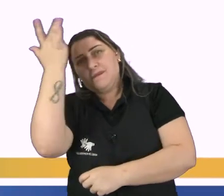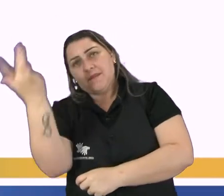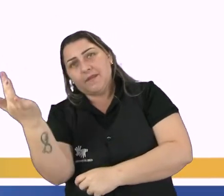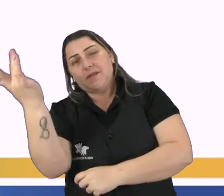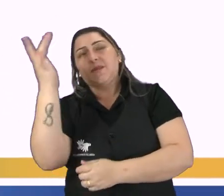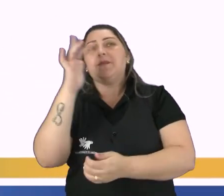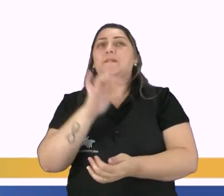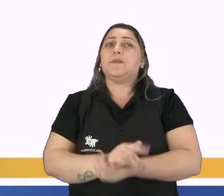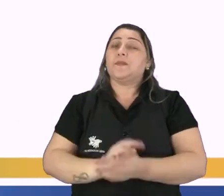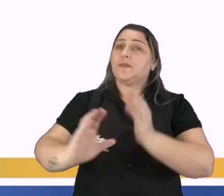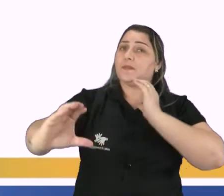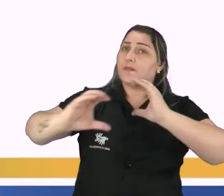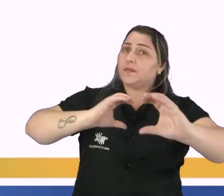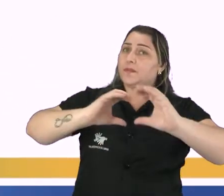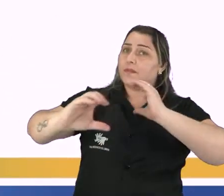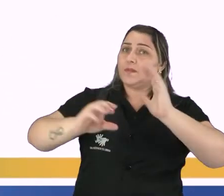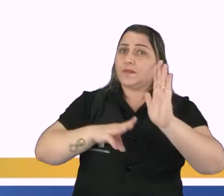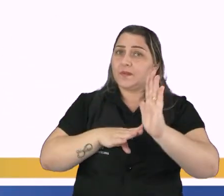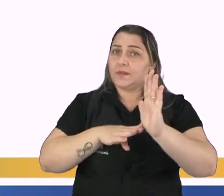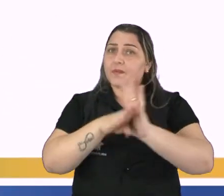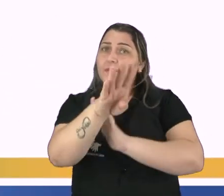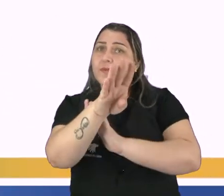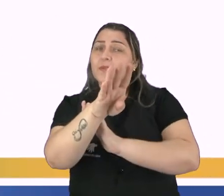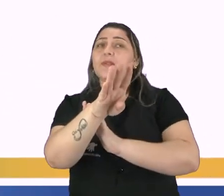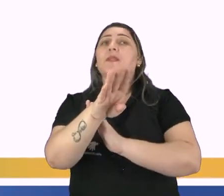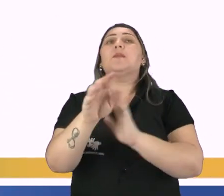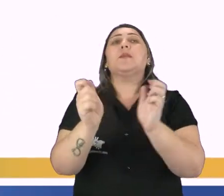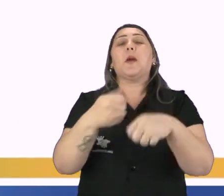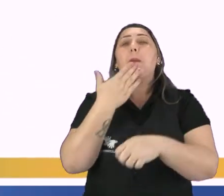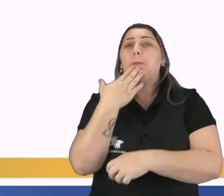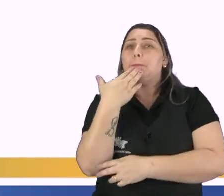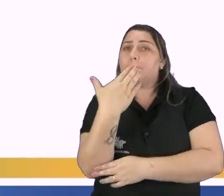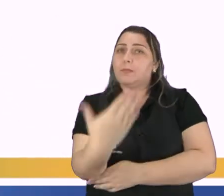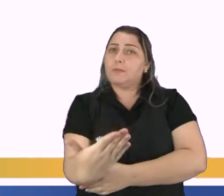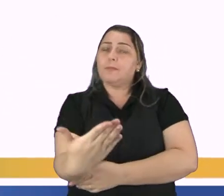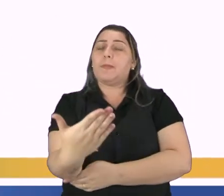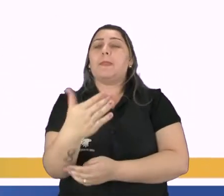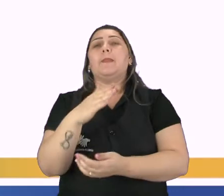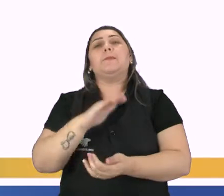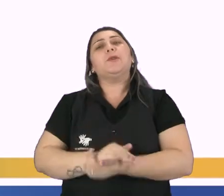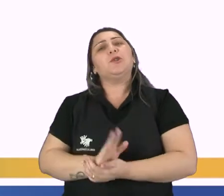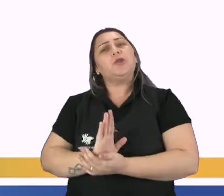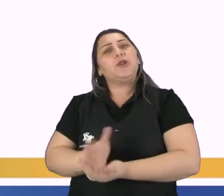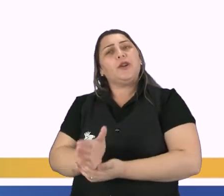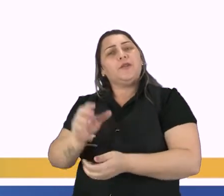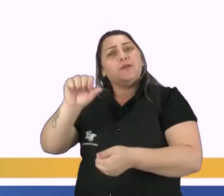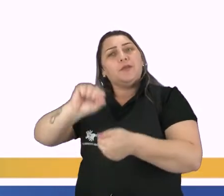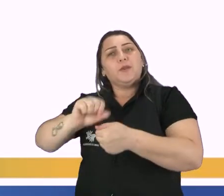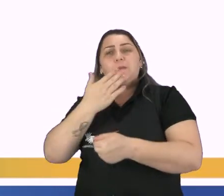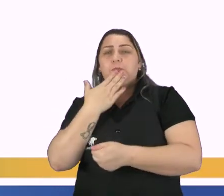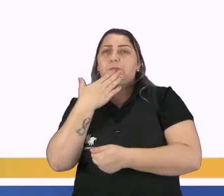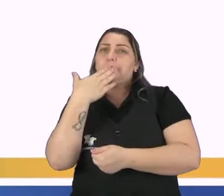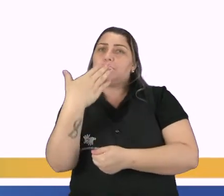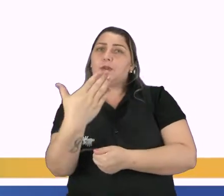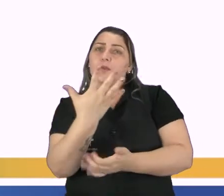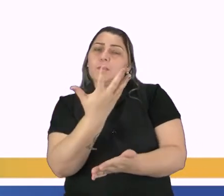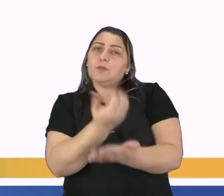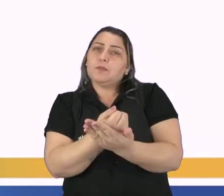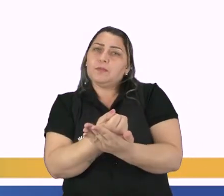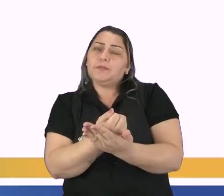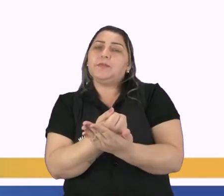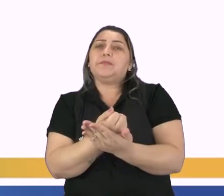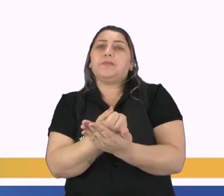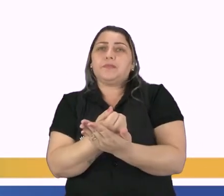dessas comunicações em rede, que é possível você fazer um pedido, que talvez você já até fez, faz um pedido num aplicativo